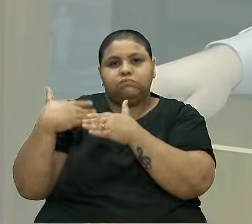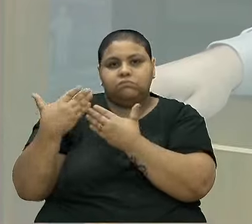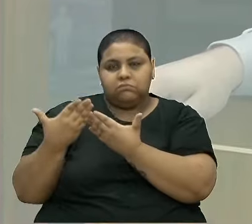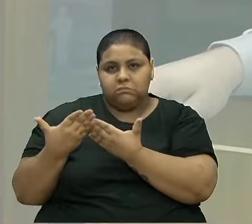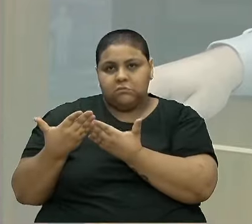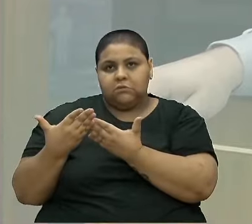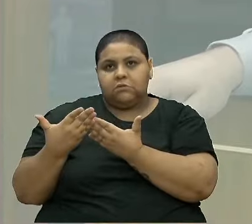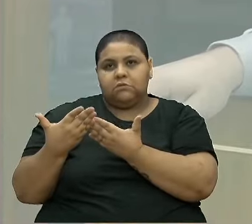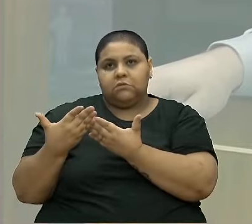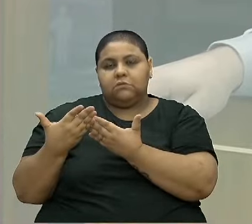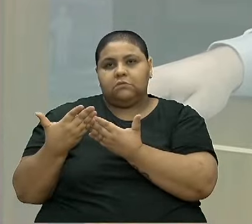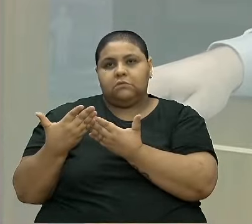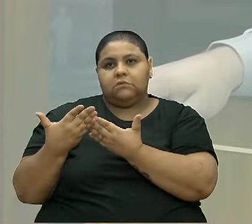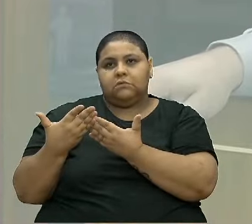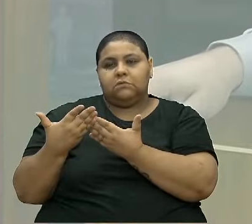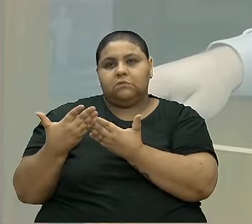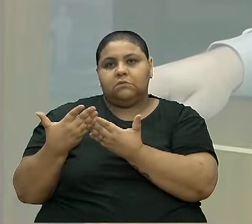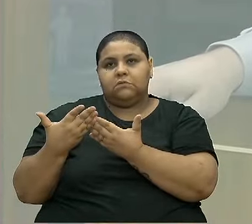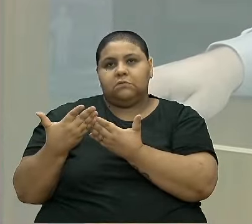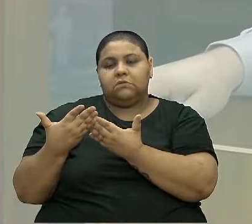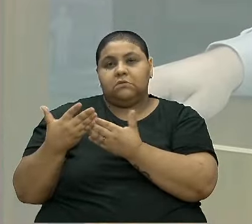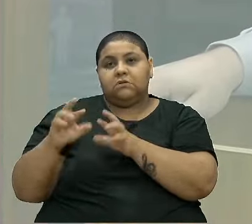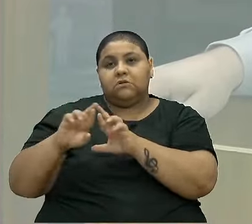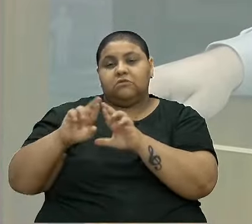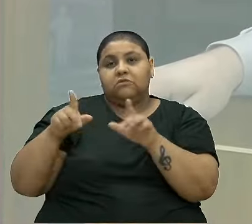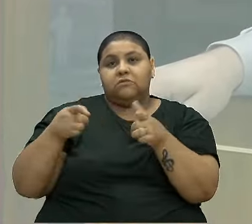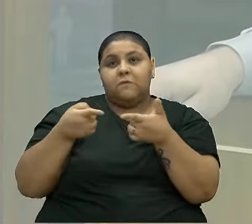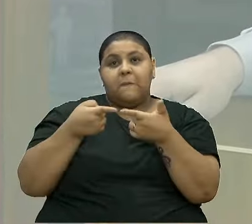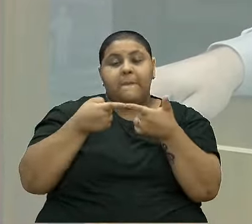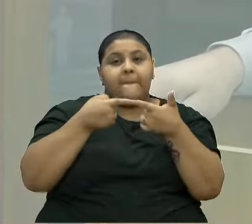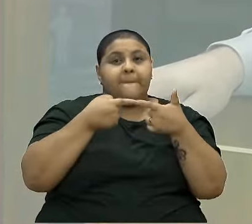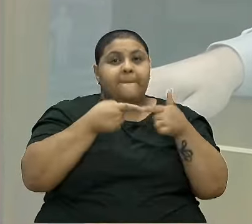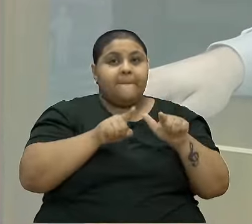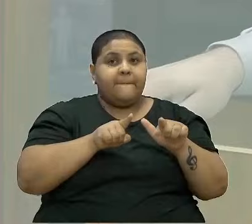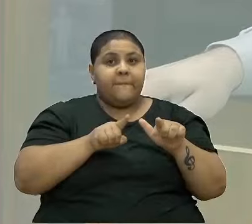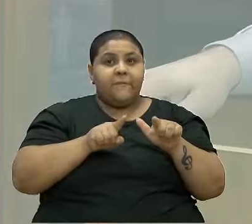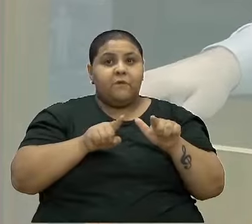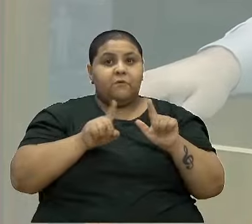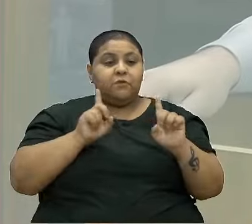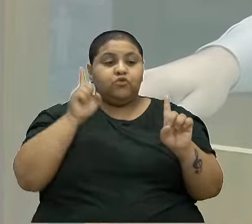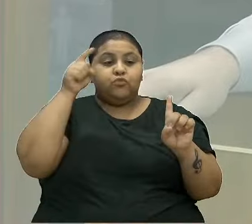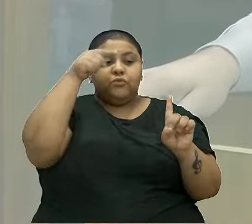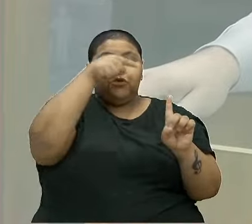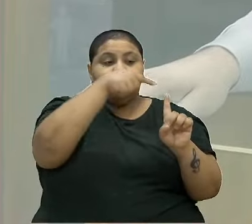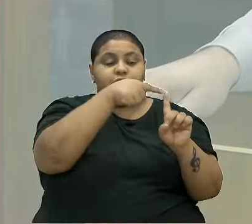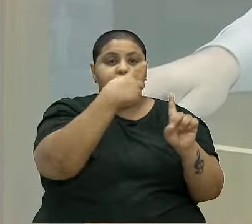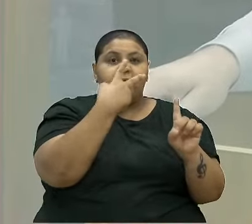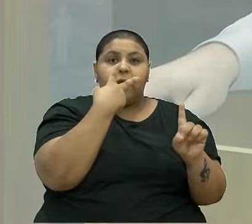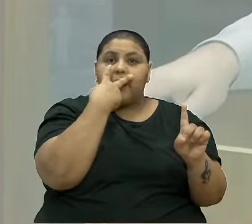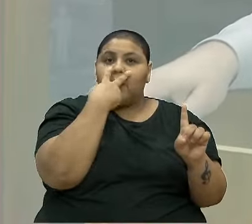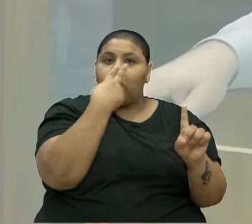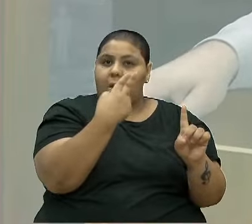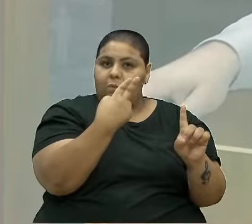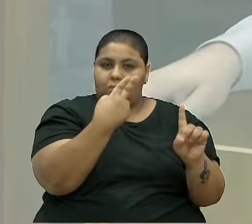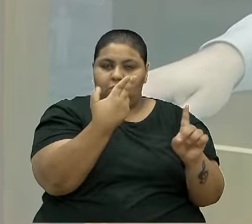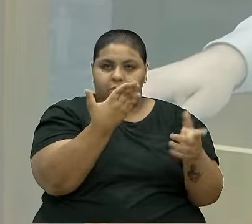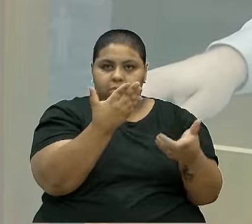pese os elementos sejam diferentes, mas o fundo é o mesmo, o teor é o mesmo.